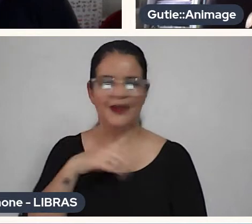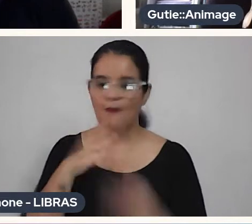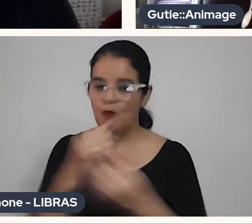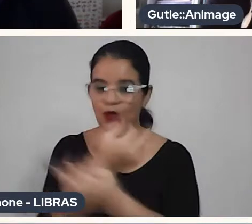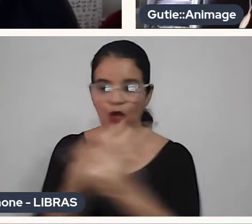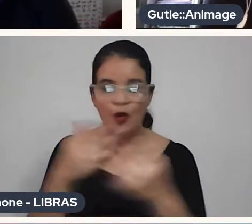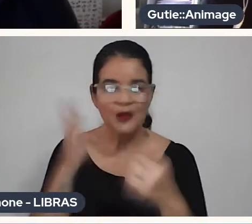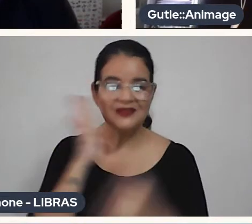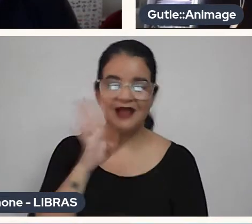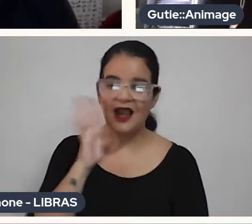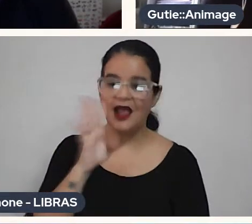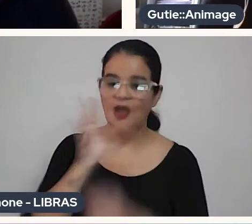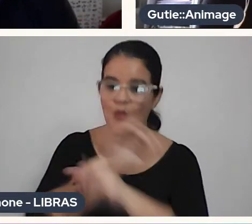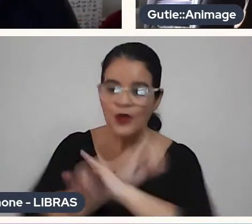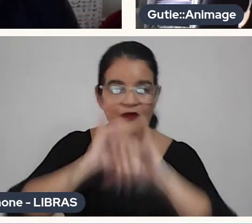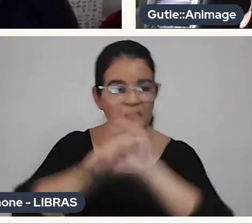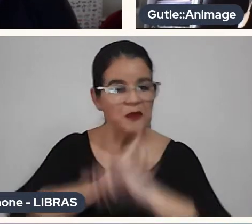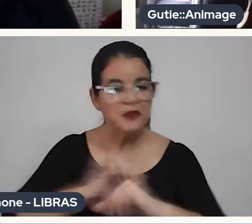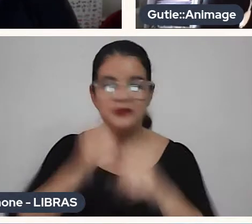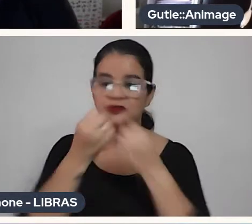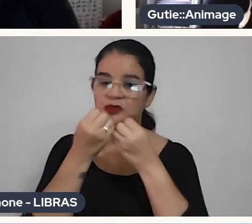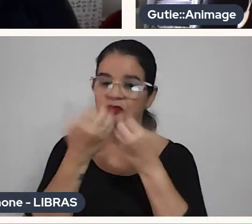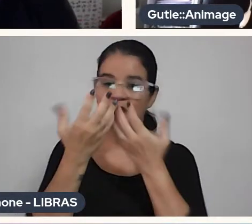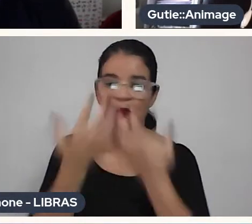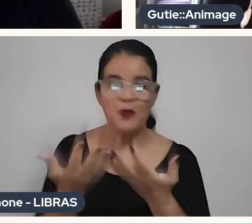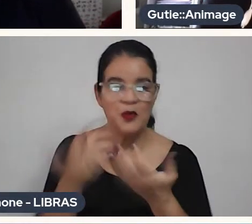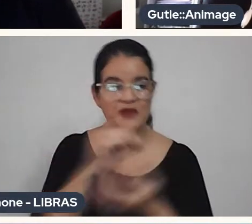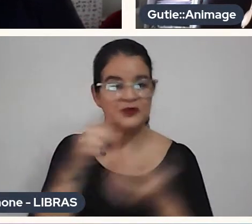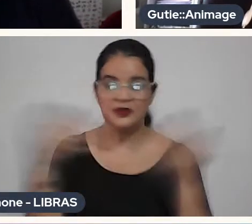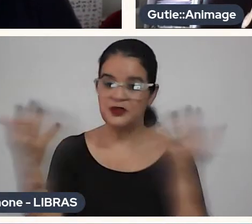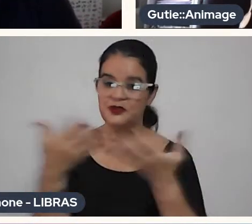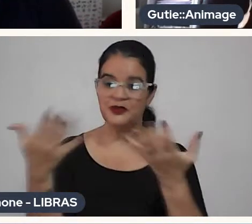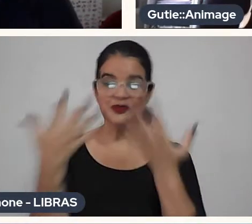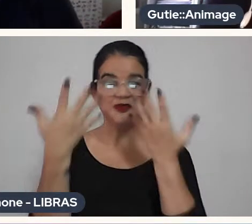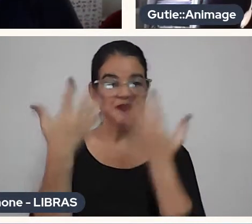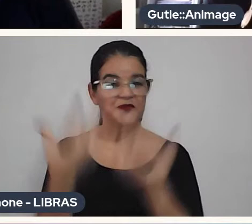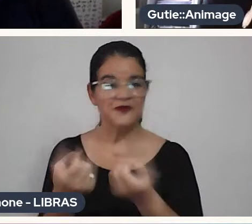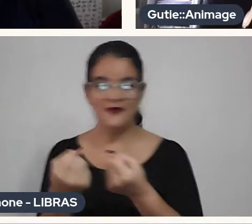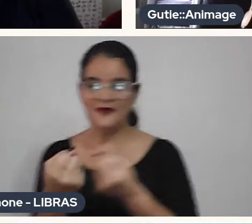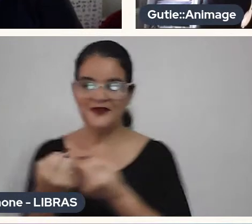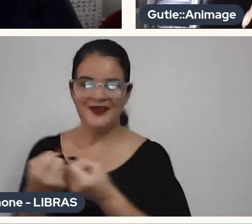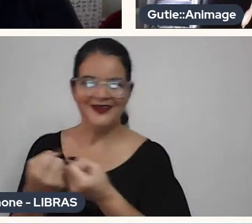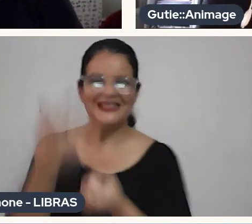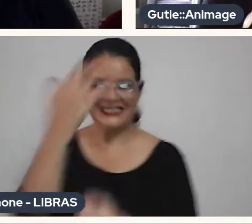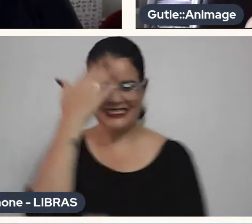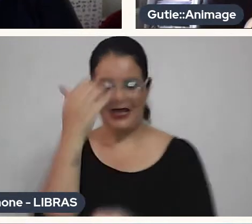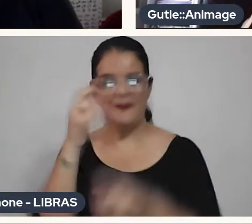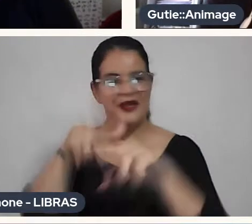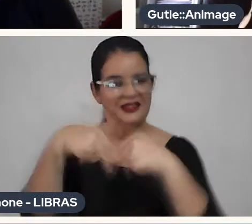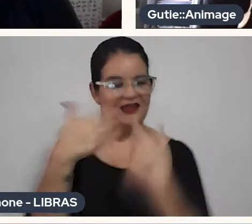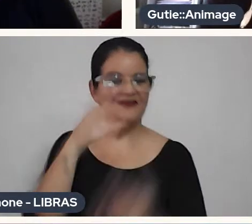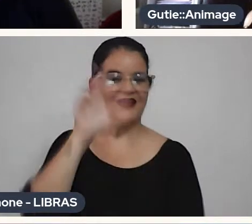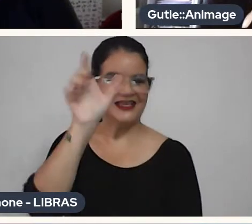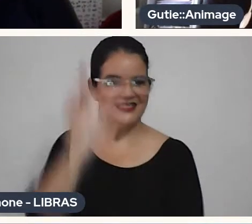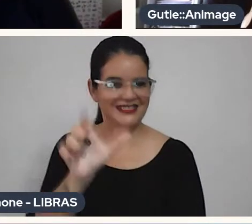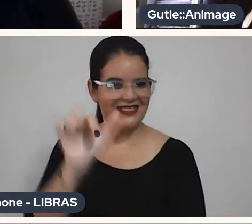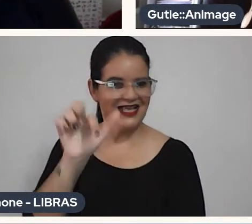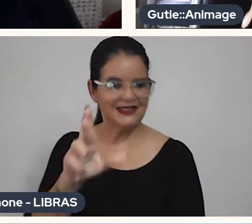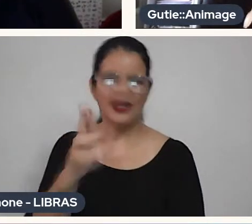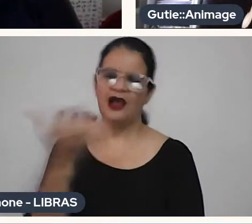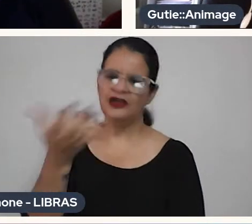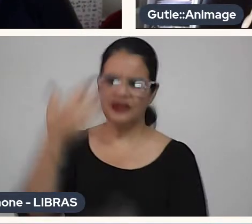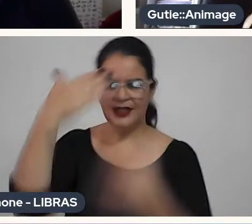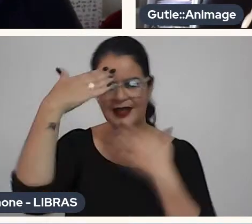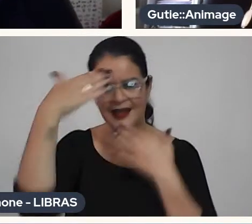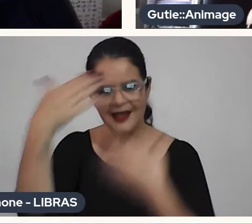informação quente, que vocês hoje vão saber através do César. César, queria muito te agradecer